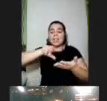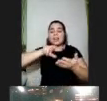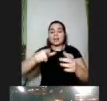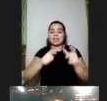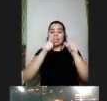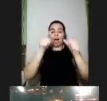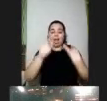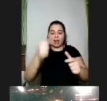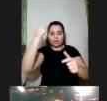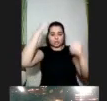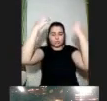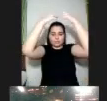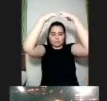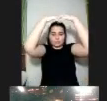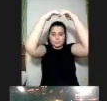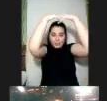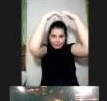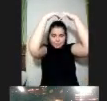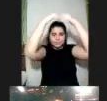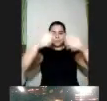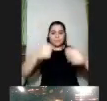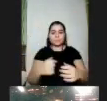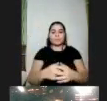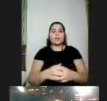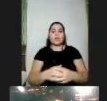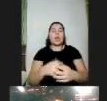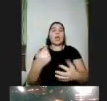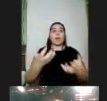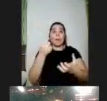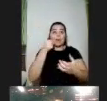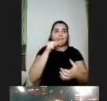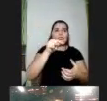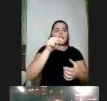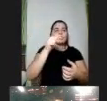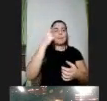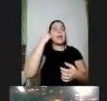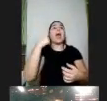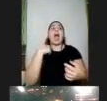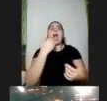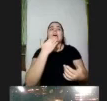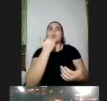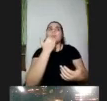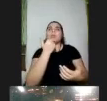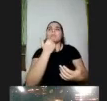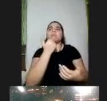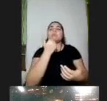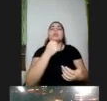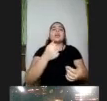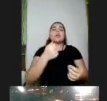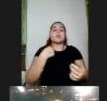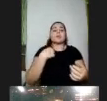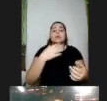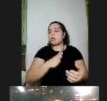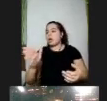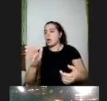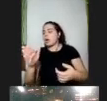frente ele pensava que ele estava comendo uma coisa muito gostosa quando ele queria ir para a direita ele pensava que estava andando de bike segurando com